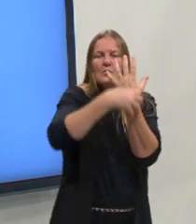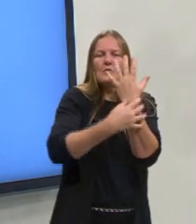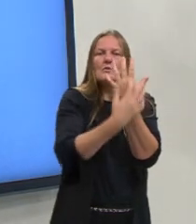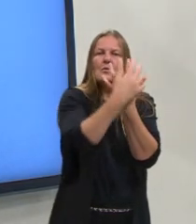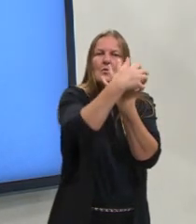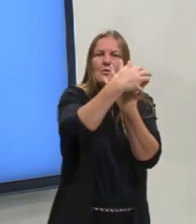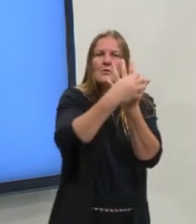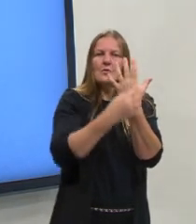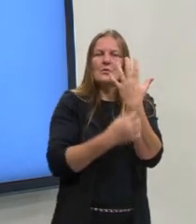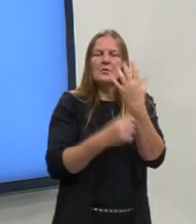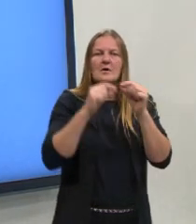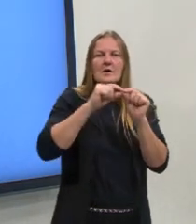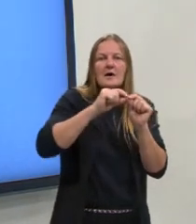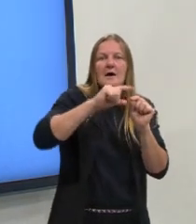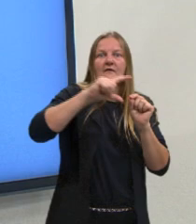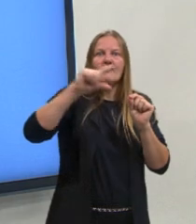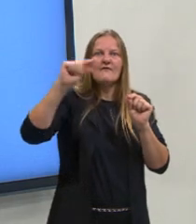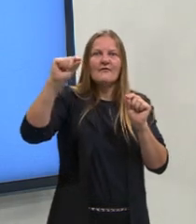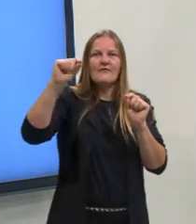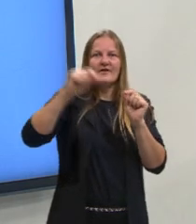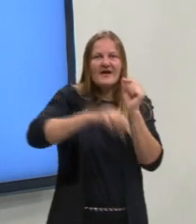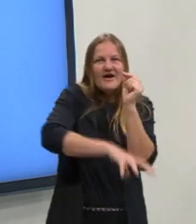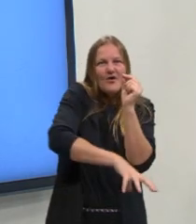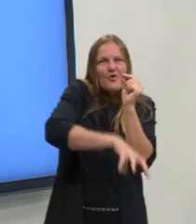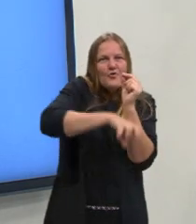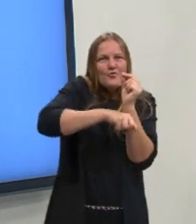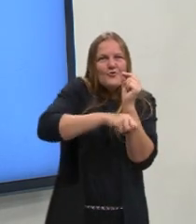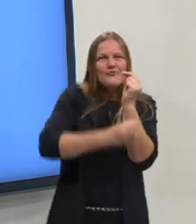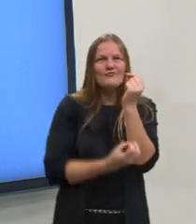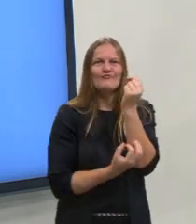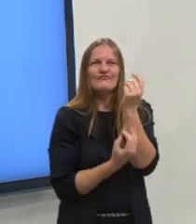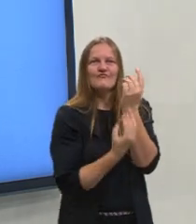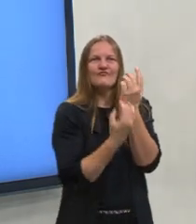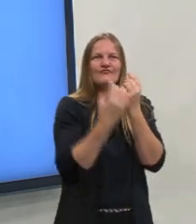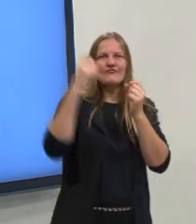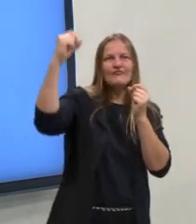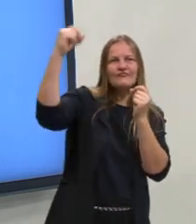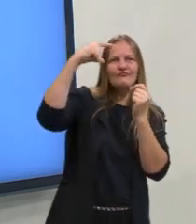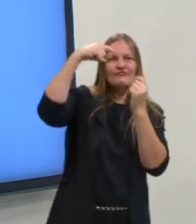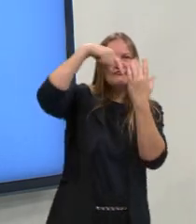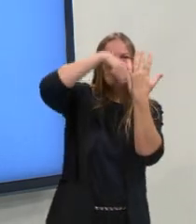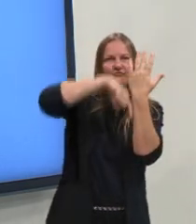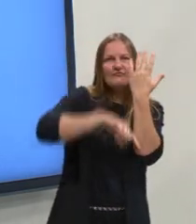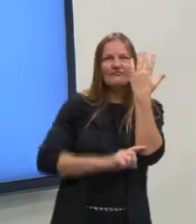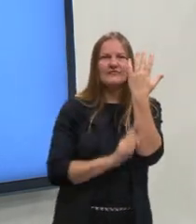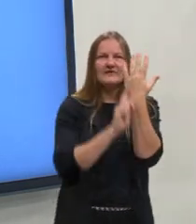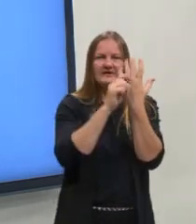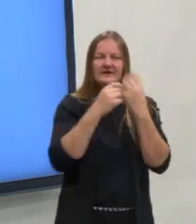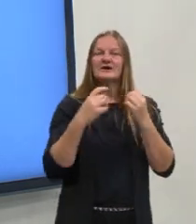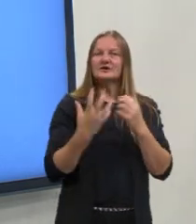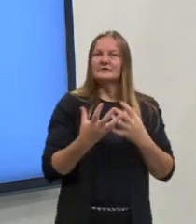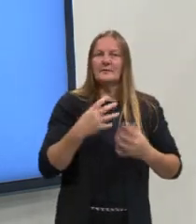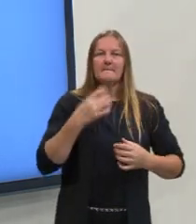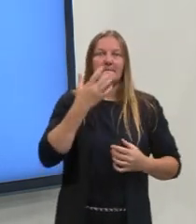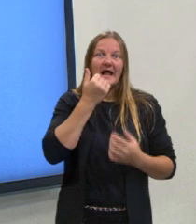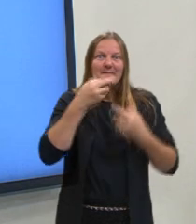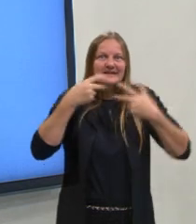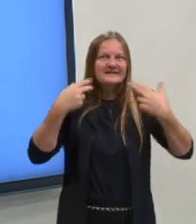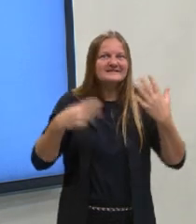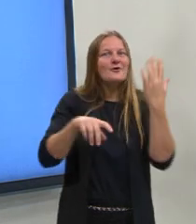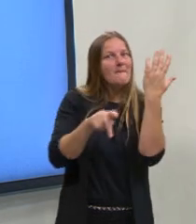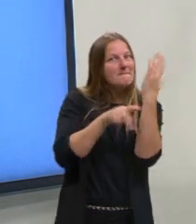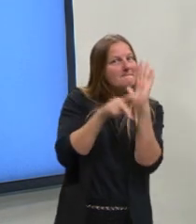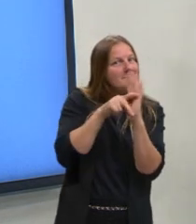lá na folha, na planta, possa ocorrer também a fotossíntese e a planta venha se nutrir. Então, através do chilema